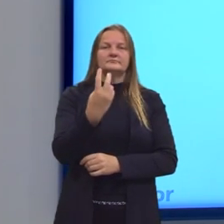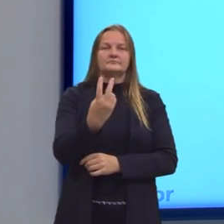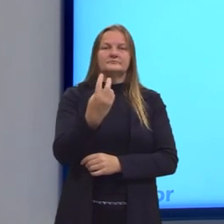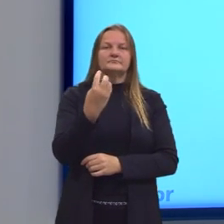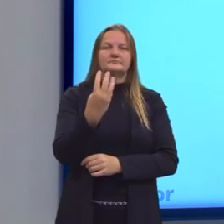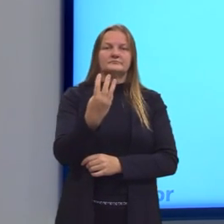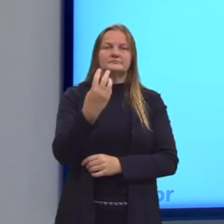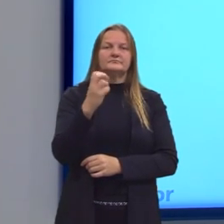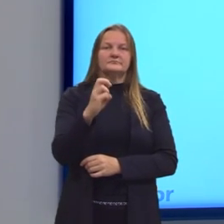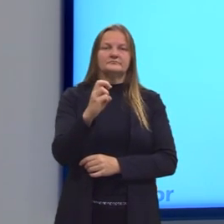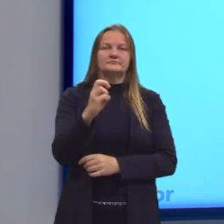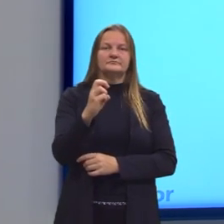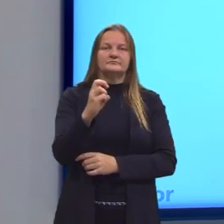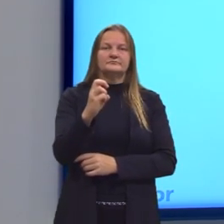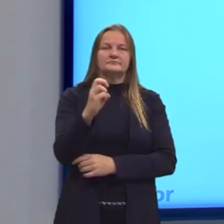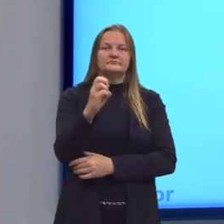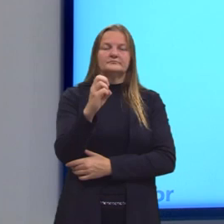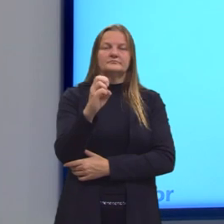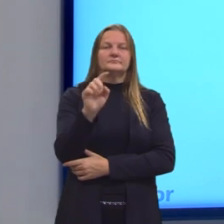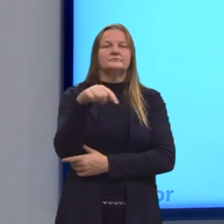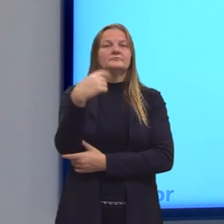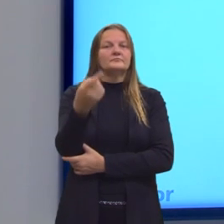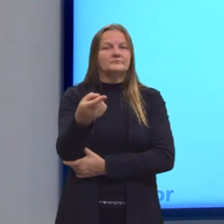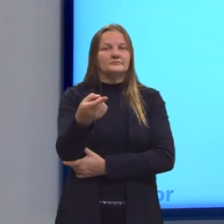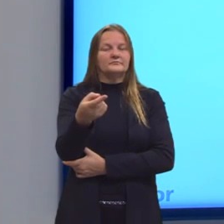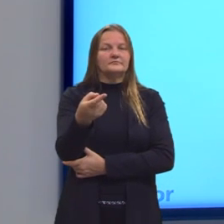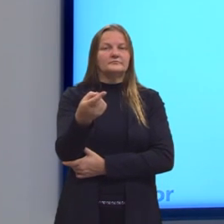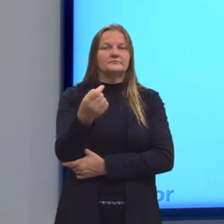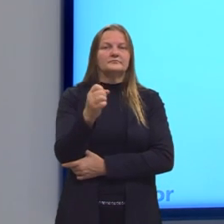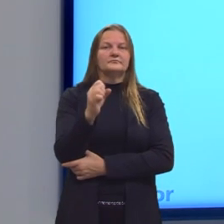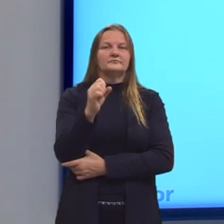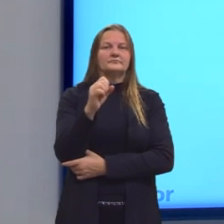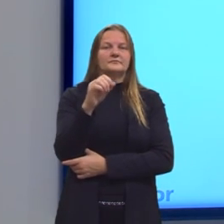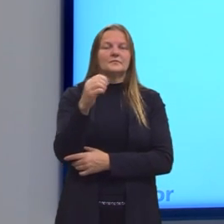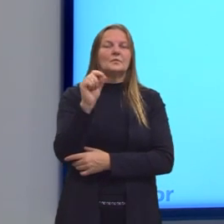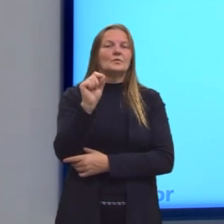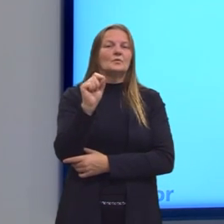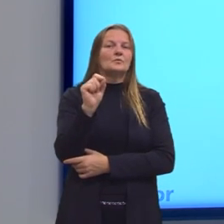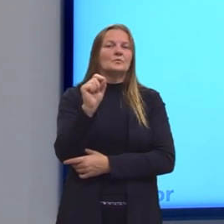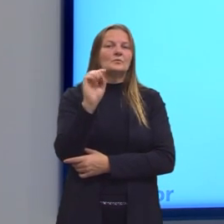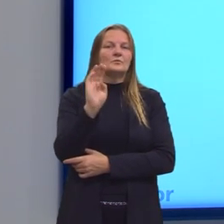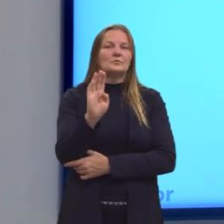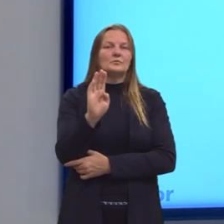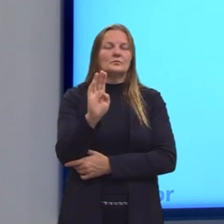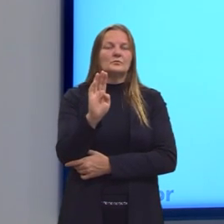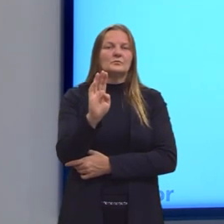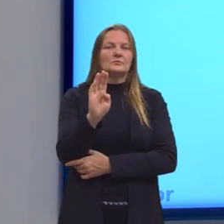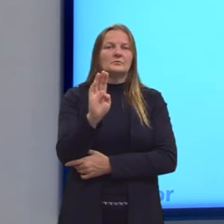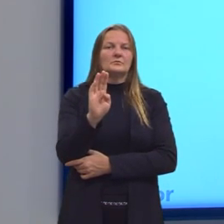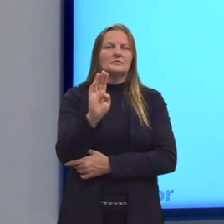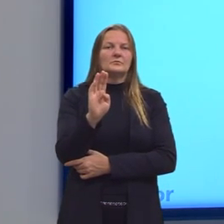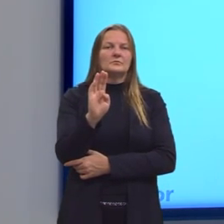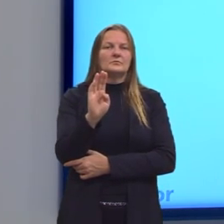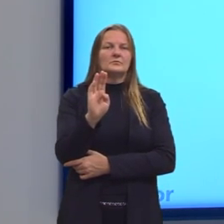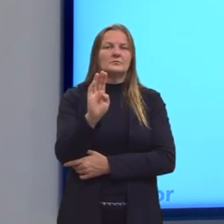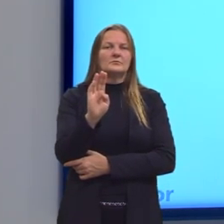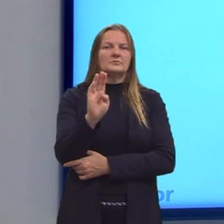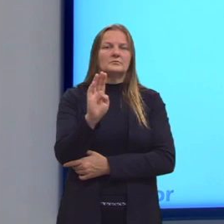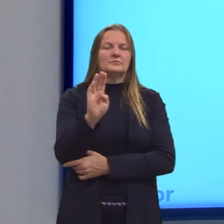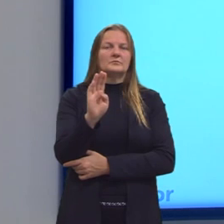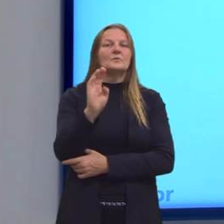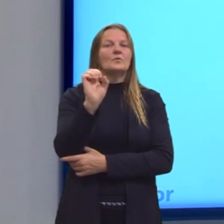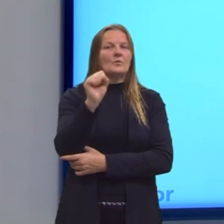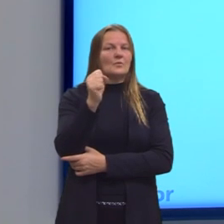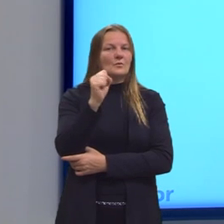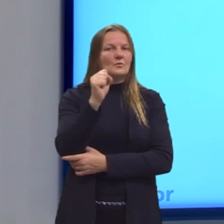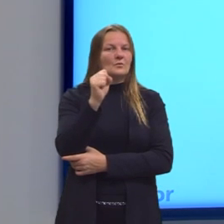2, 3, 5. O próximo termo independente, ocupando a posição do B aqui na tabela, seria o